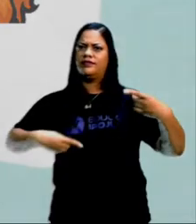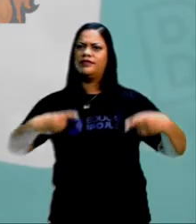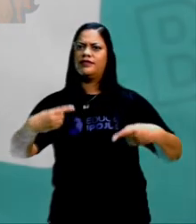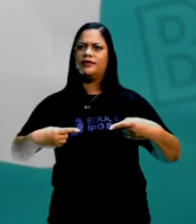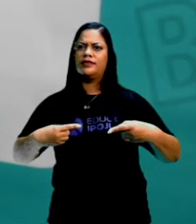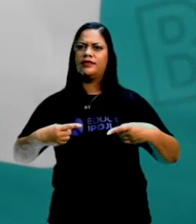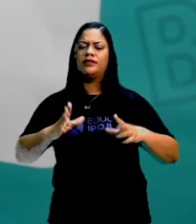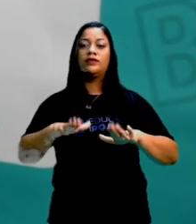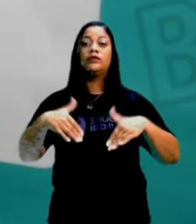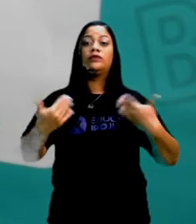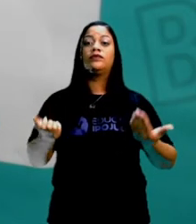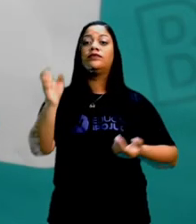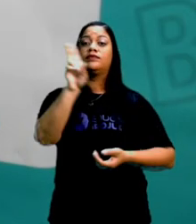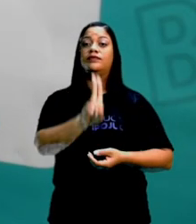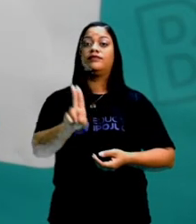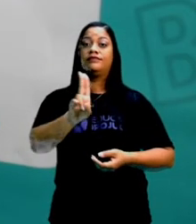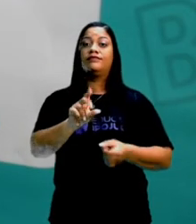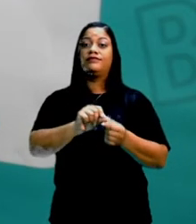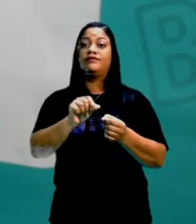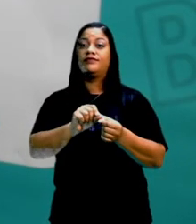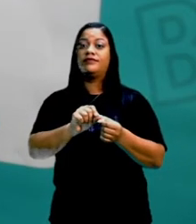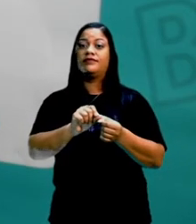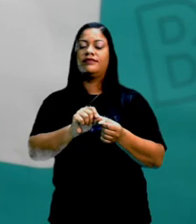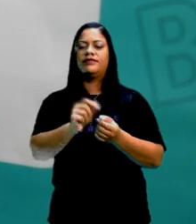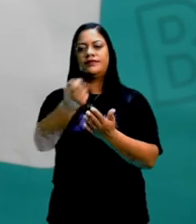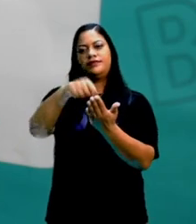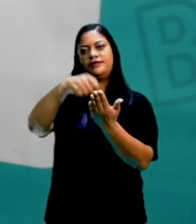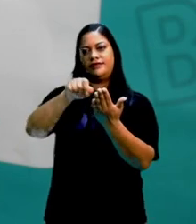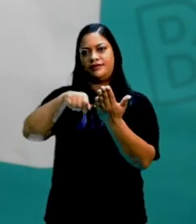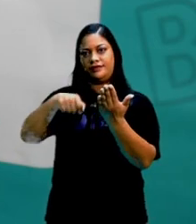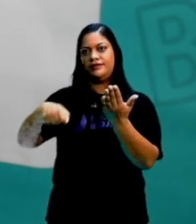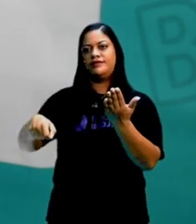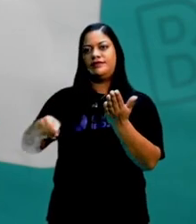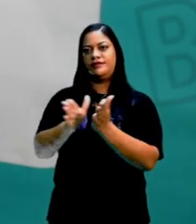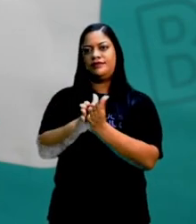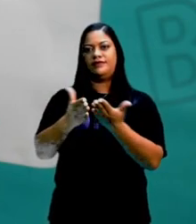situações isso acontecia? Anotem tudo num caderno, tá bom?